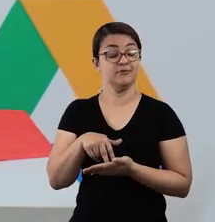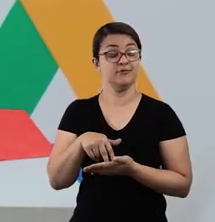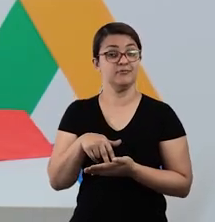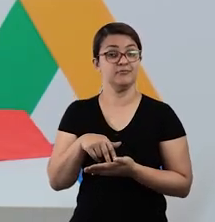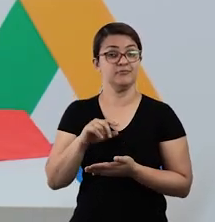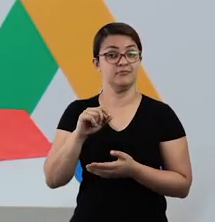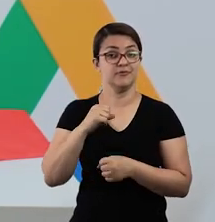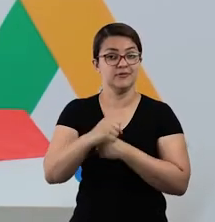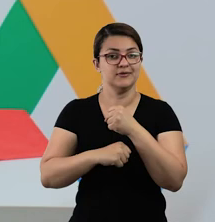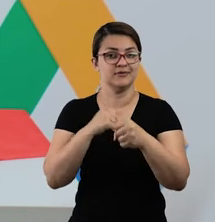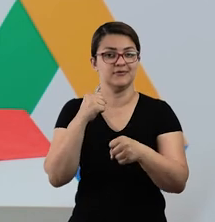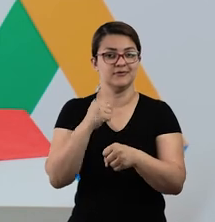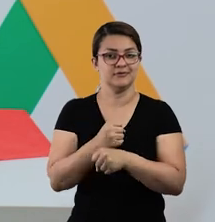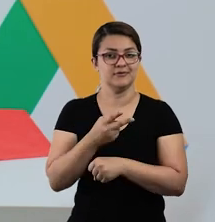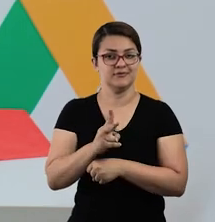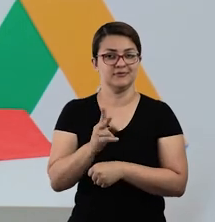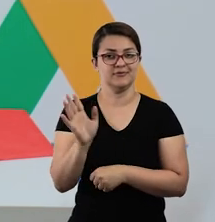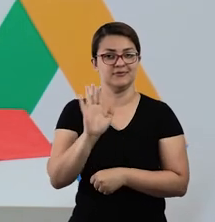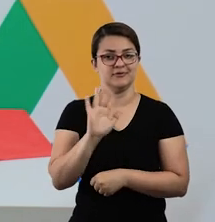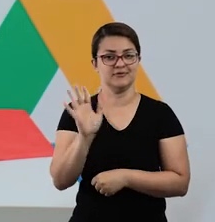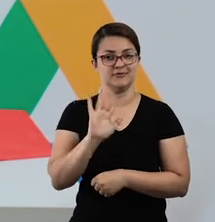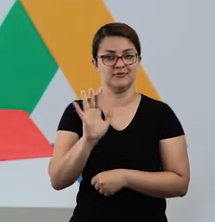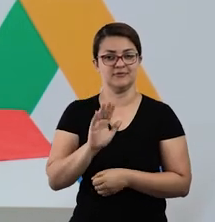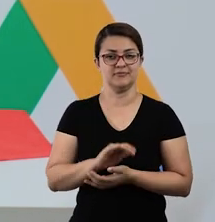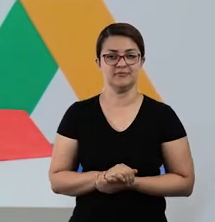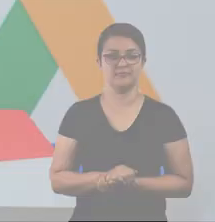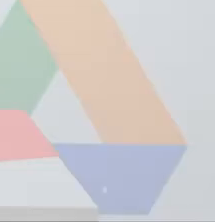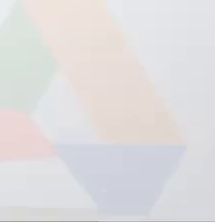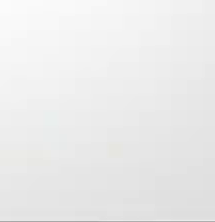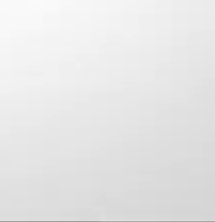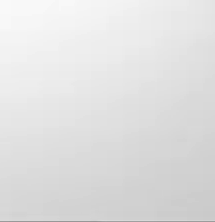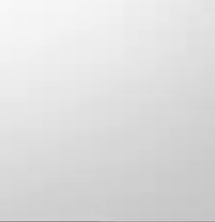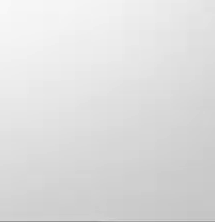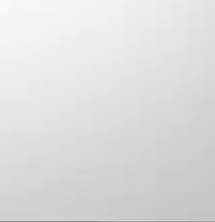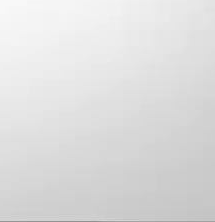e espero vocês no ano que vem, ok? Até mais. Tchau, tchau!